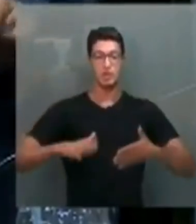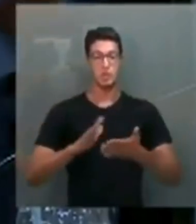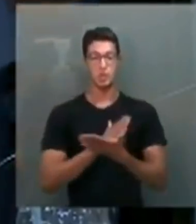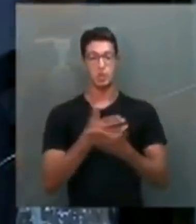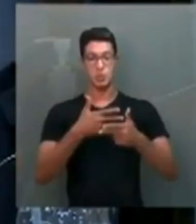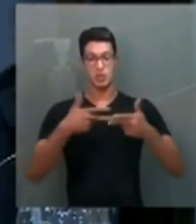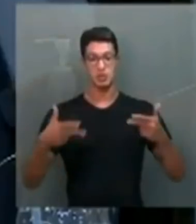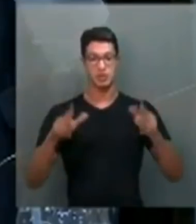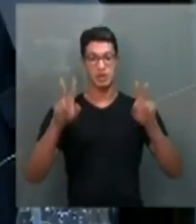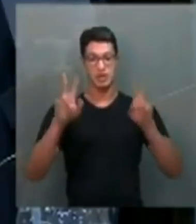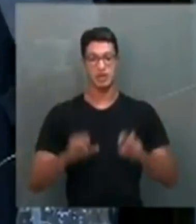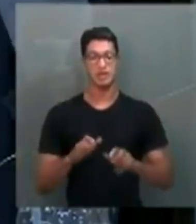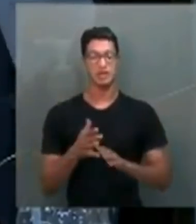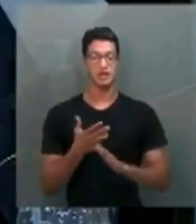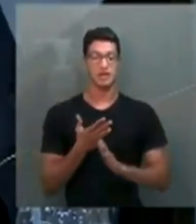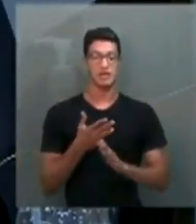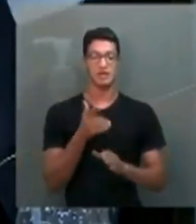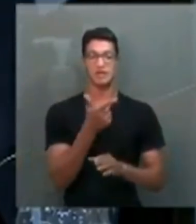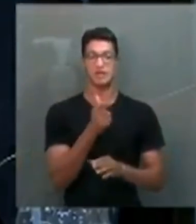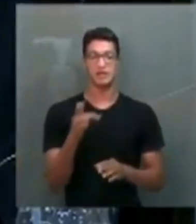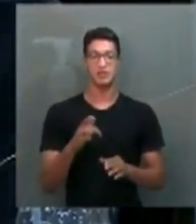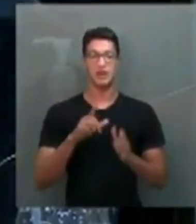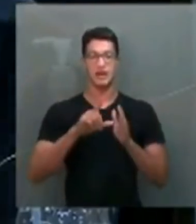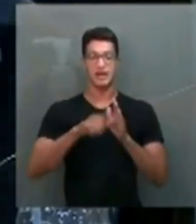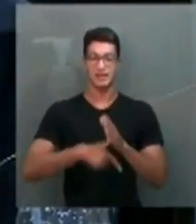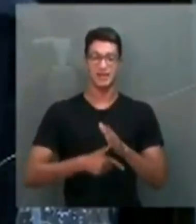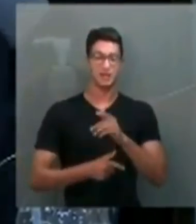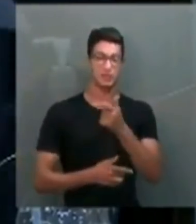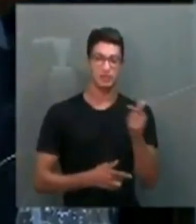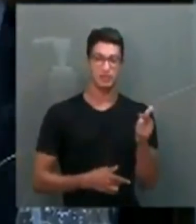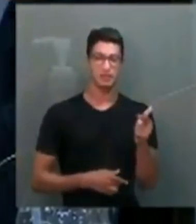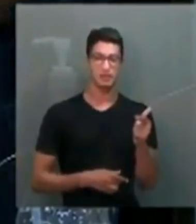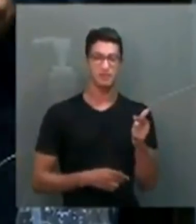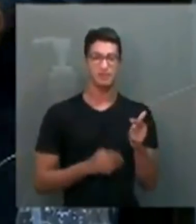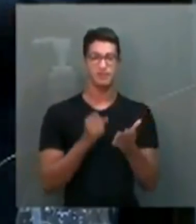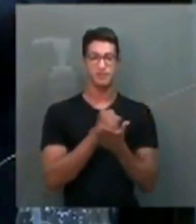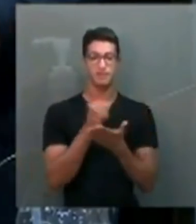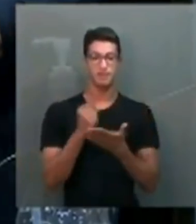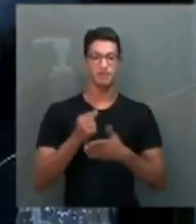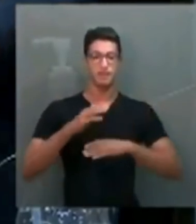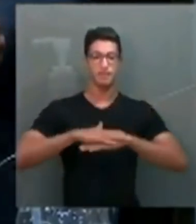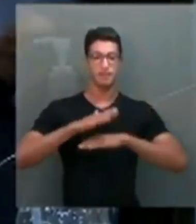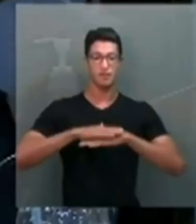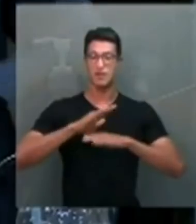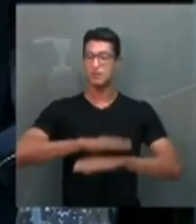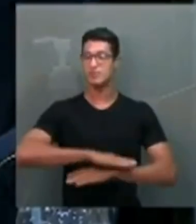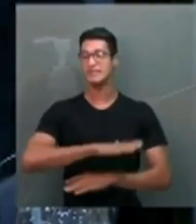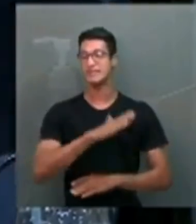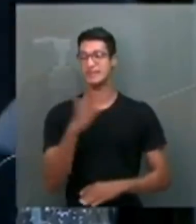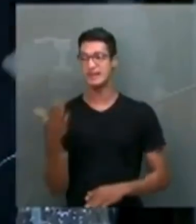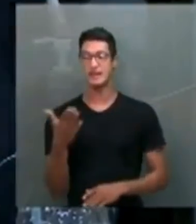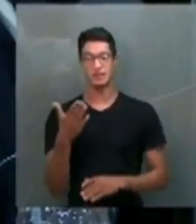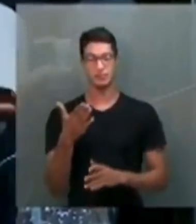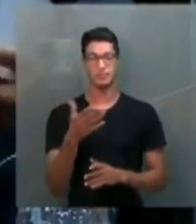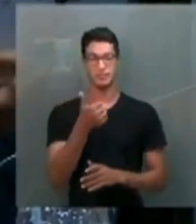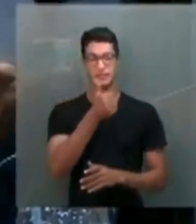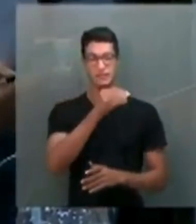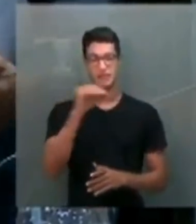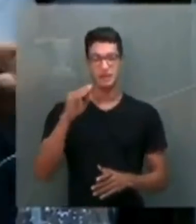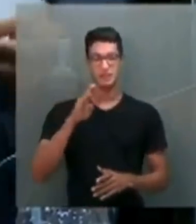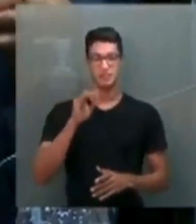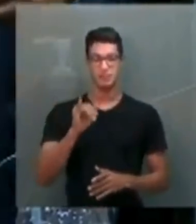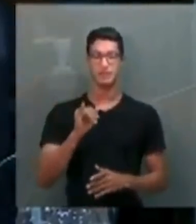em coletivas. Não há atraso. O contrato foi feito integral das 100 milhões de doses,